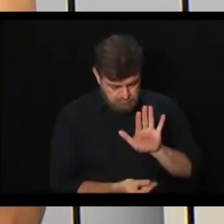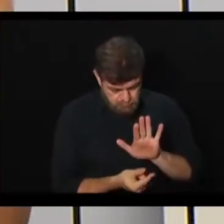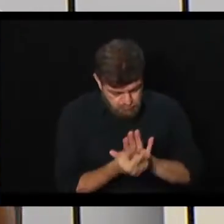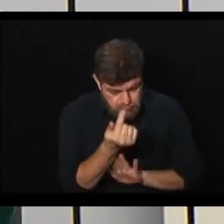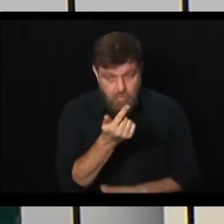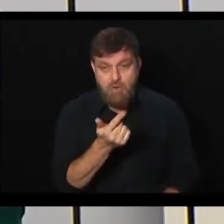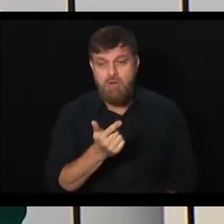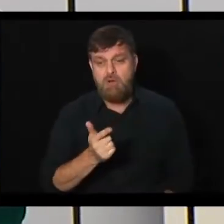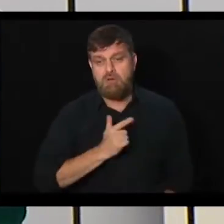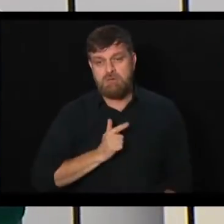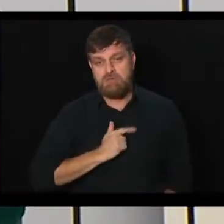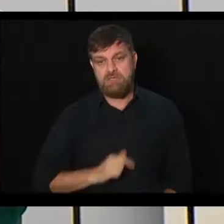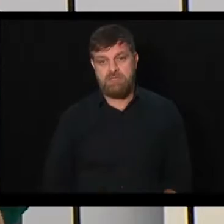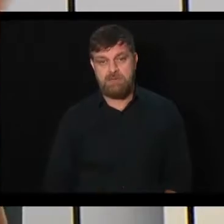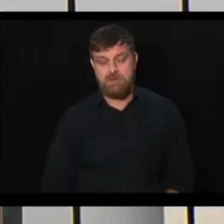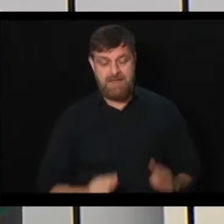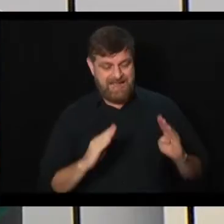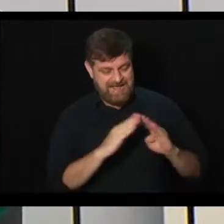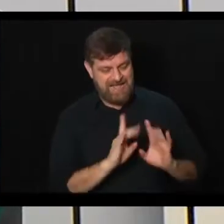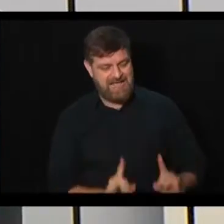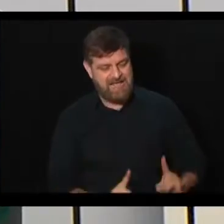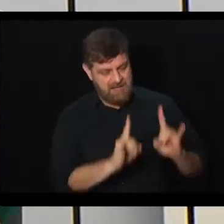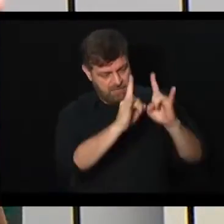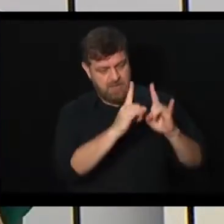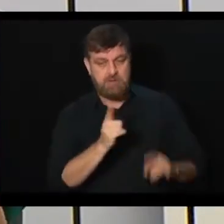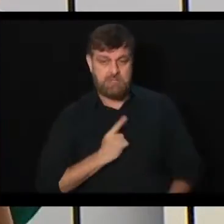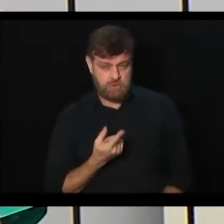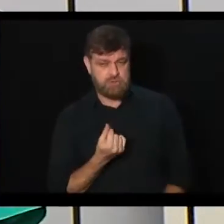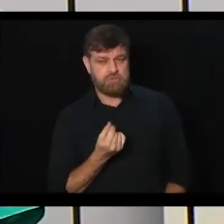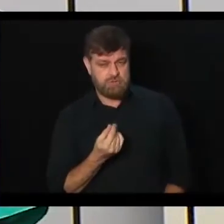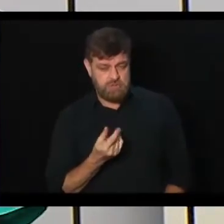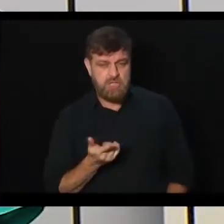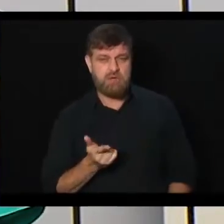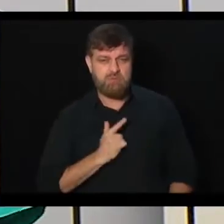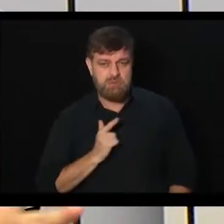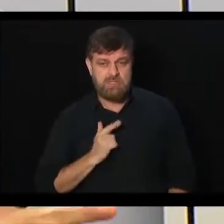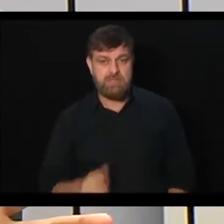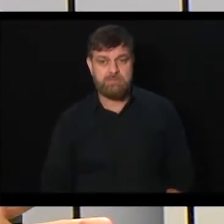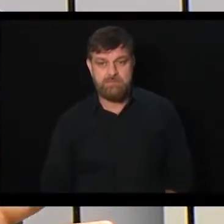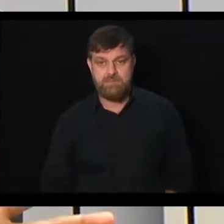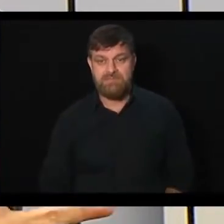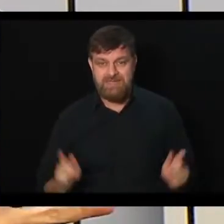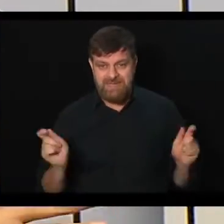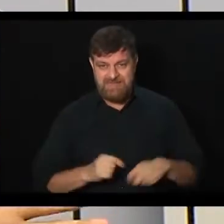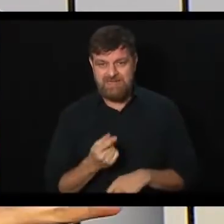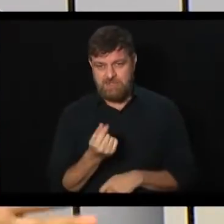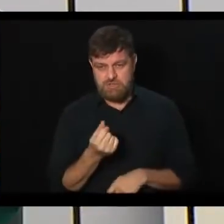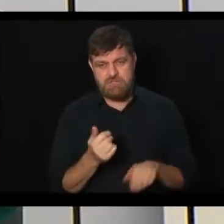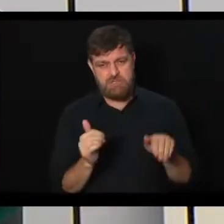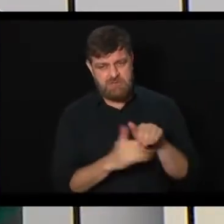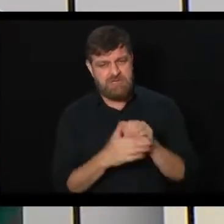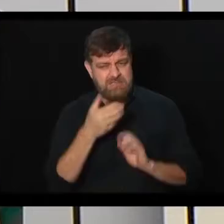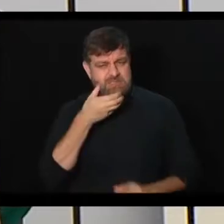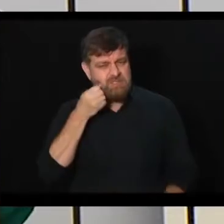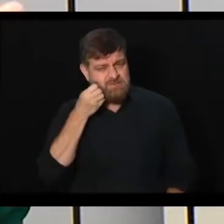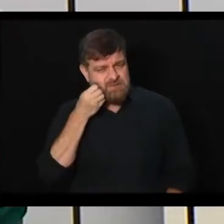você tem valorização dos imóveis, ou seja, você poderia ter uma situação de uma sanidade financeira. Então,